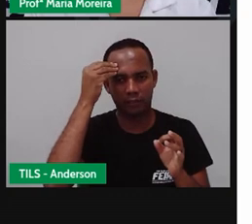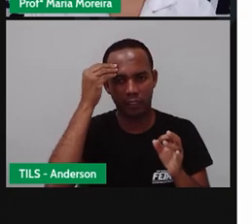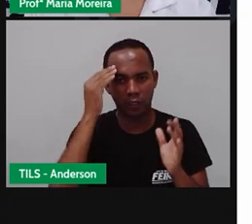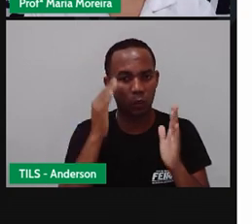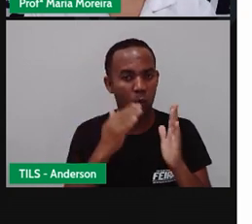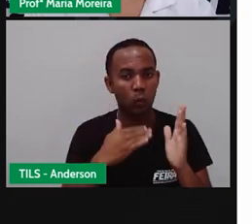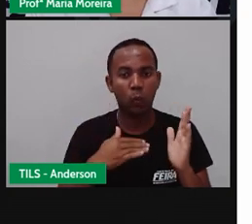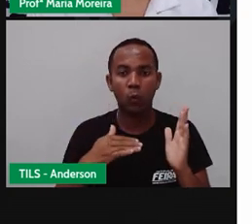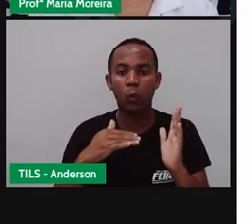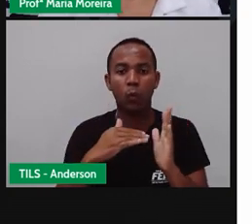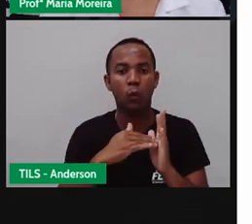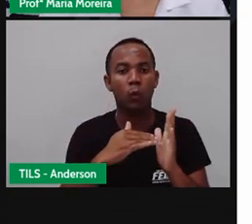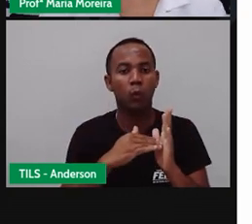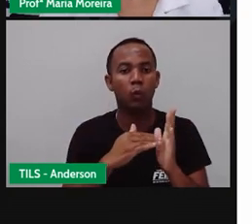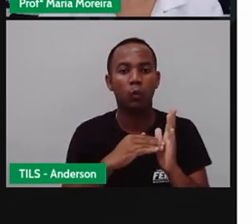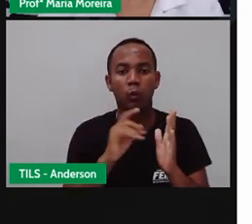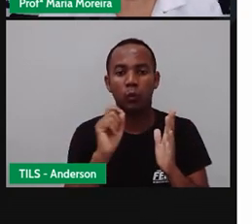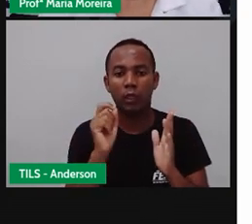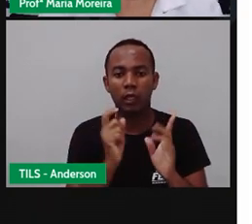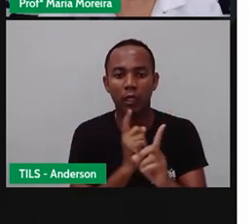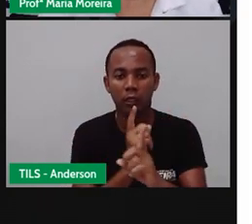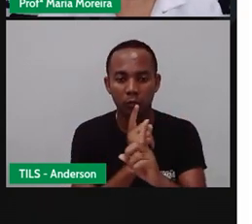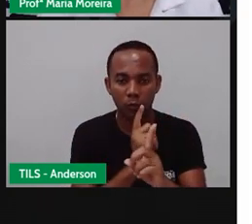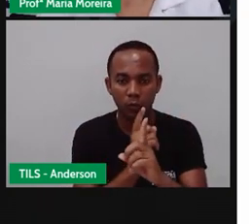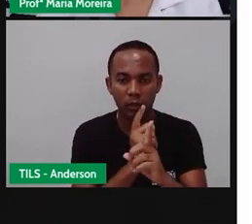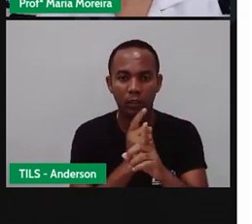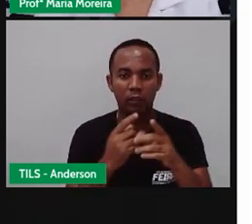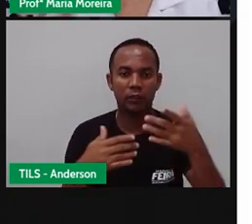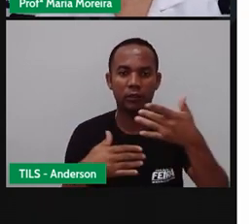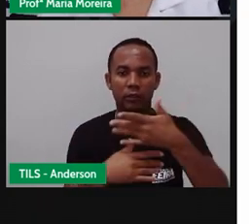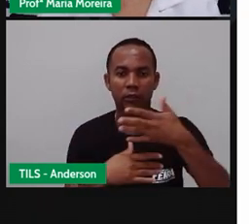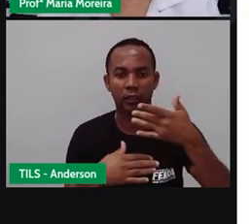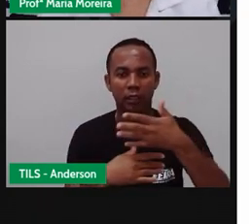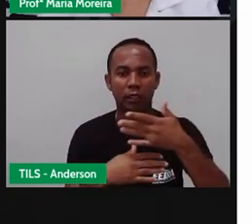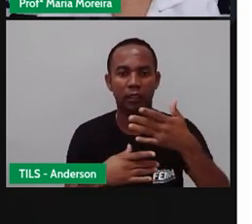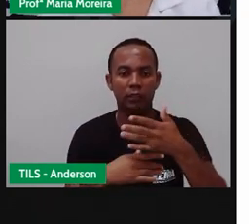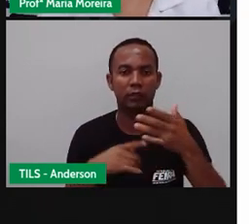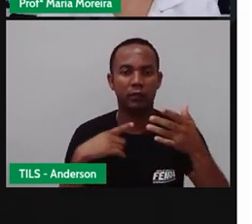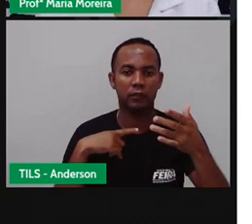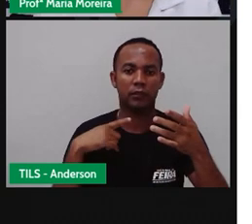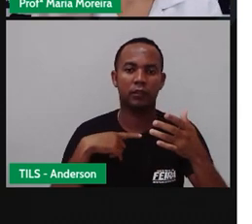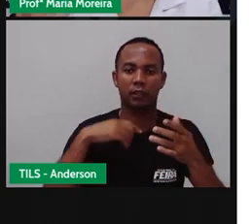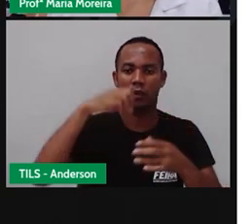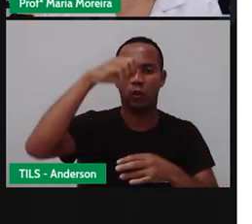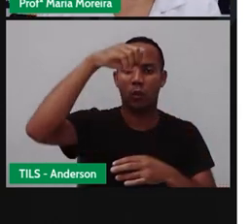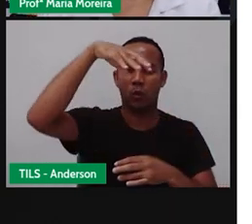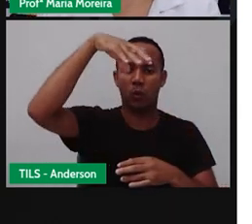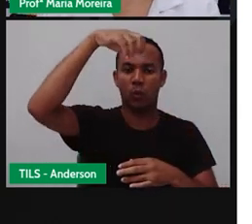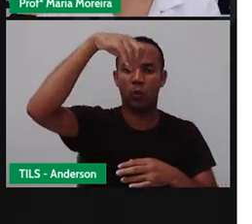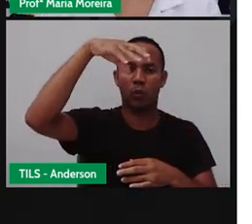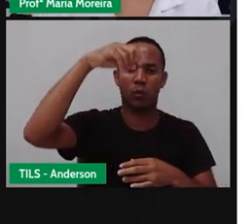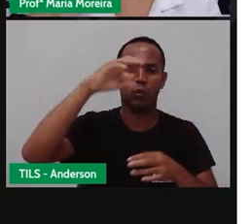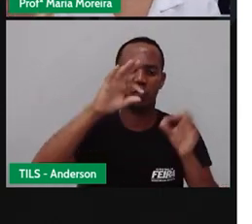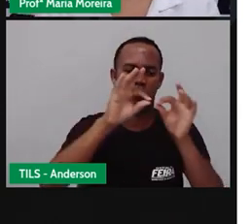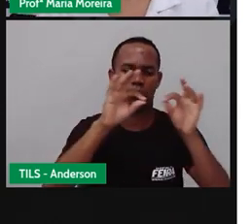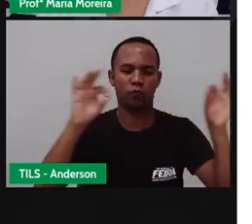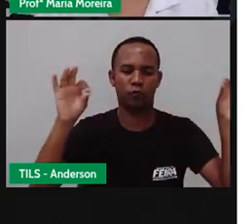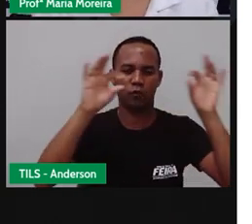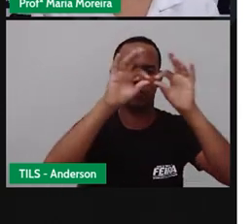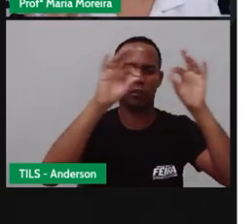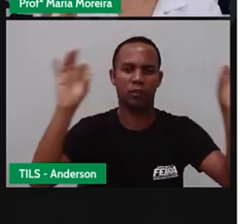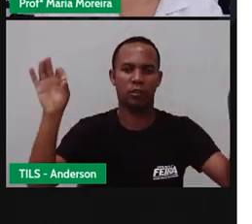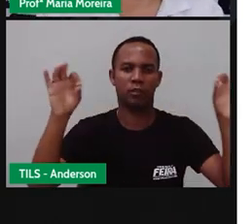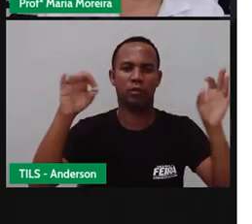Detalhes da infraestrutura O que a gente encontra Na cidade, né? Postes de iluminação Fios Sinais de